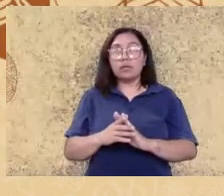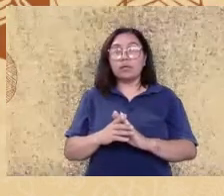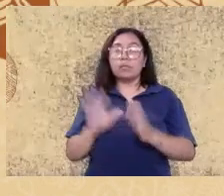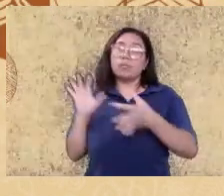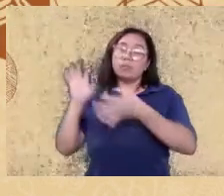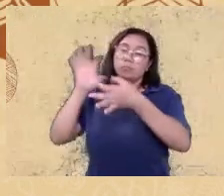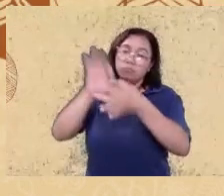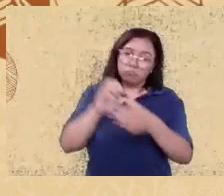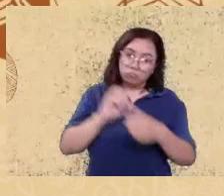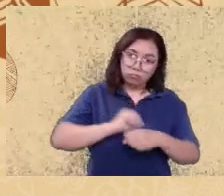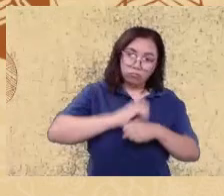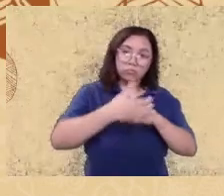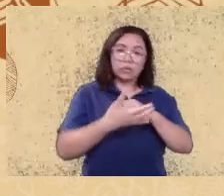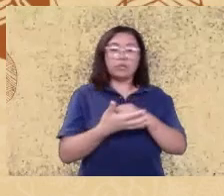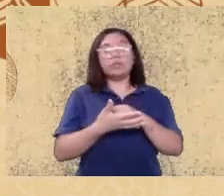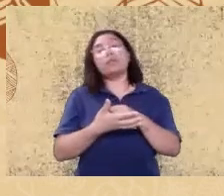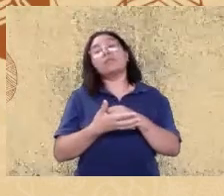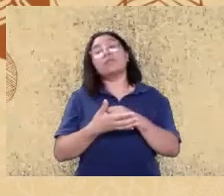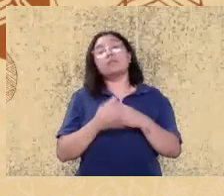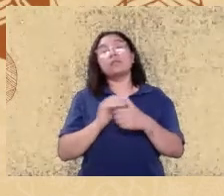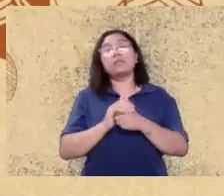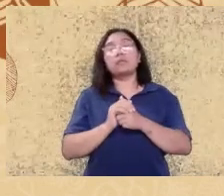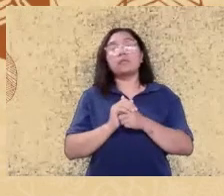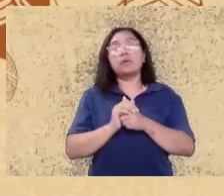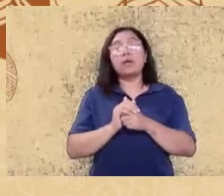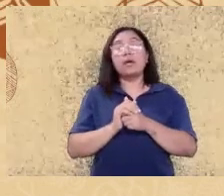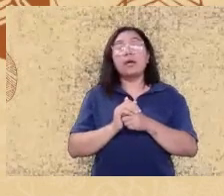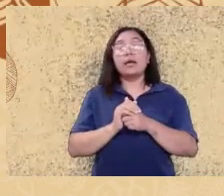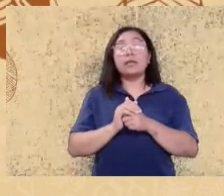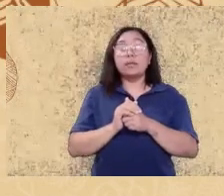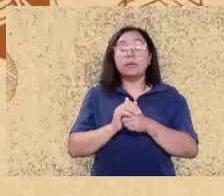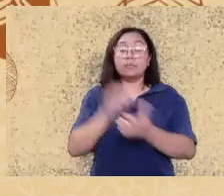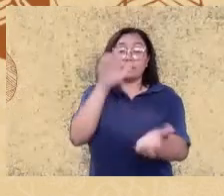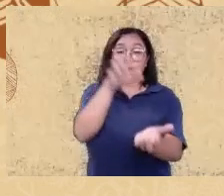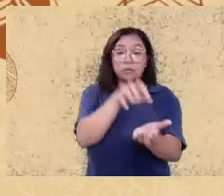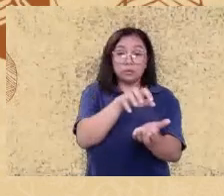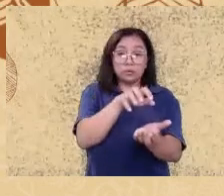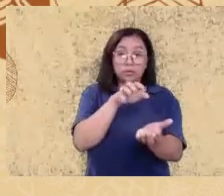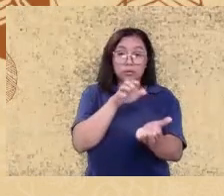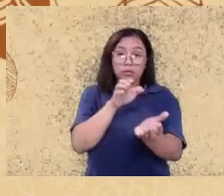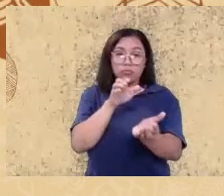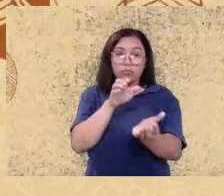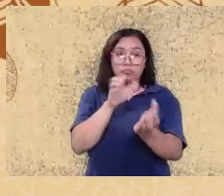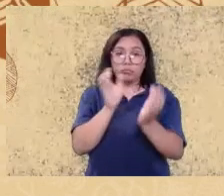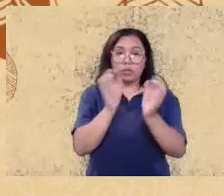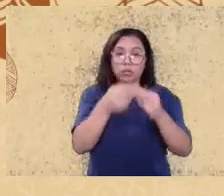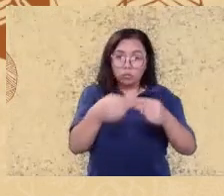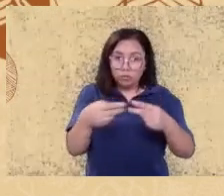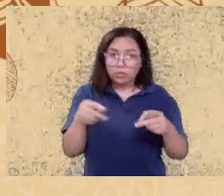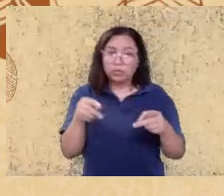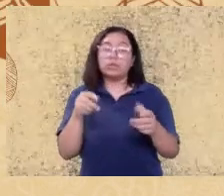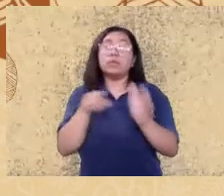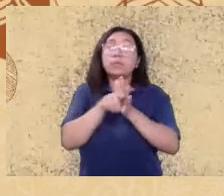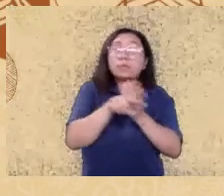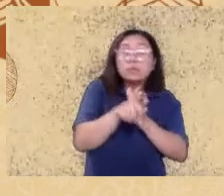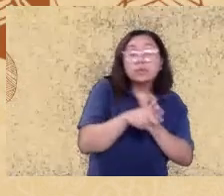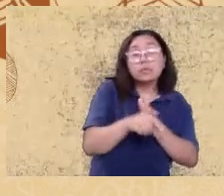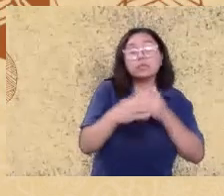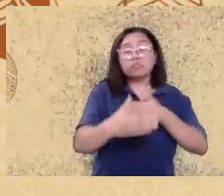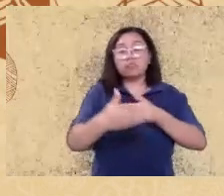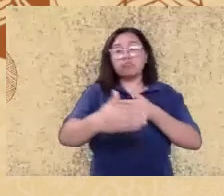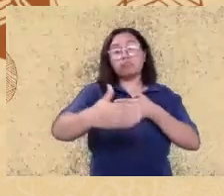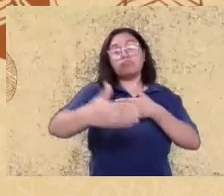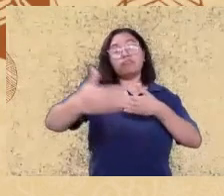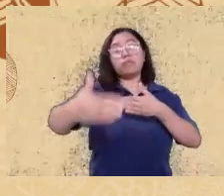da covid-19 esses dados também eles estão sendo a pesquisa ainda está em andamento esses dados também estão em fase de